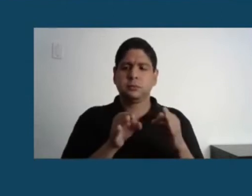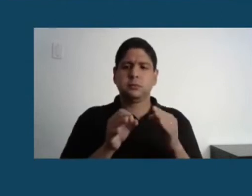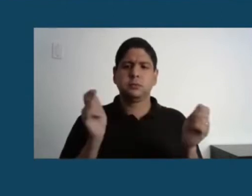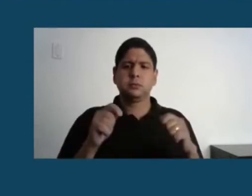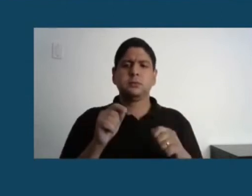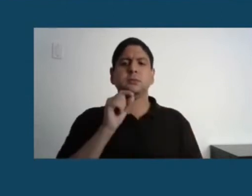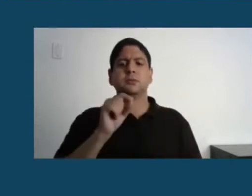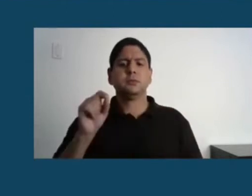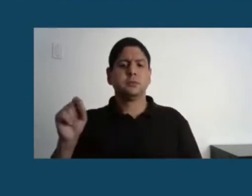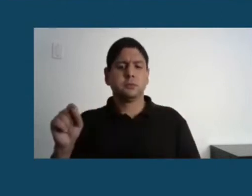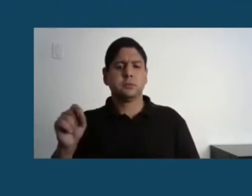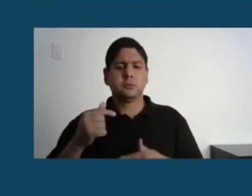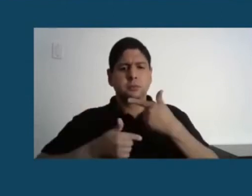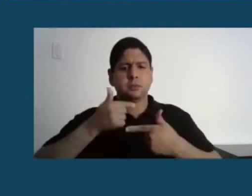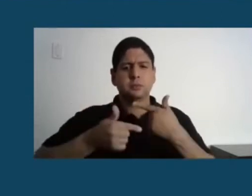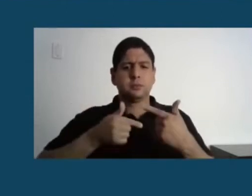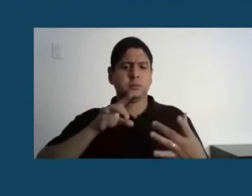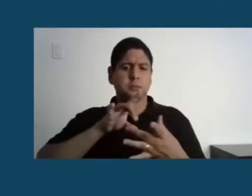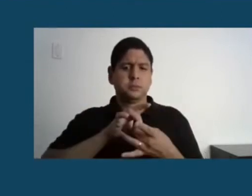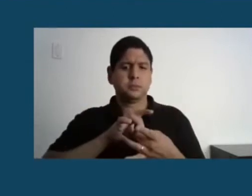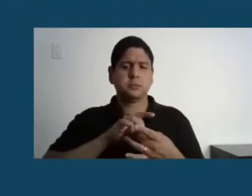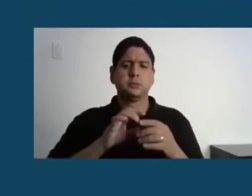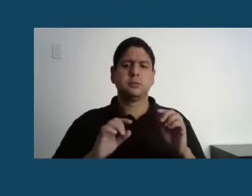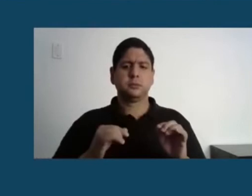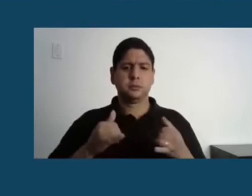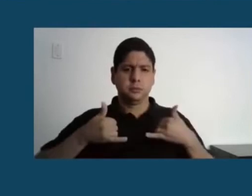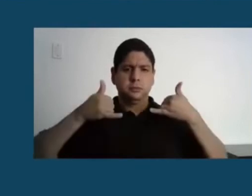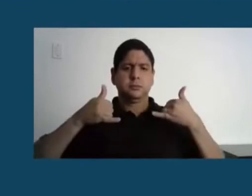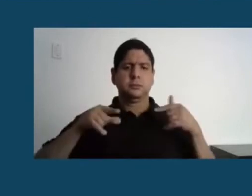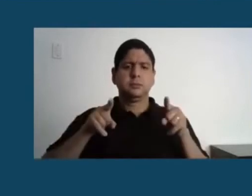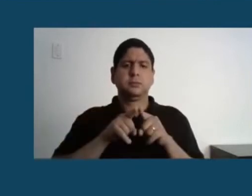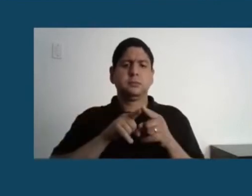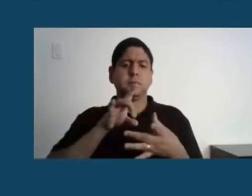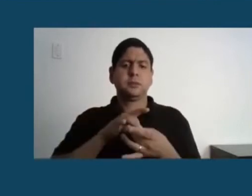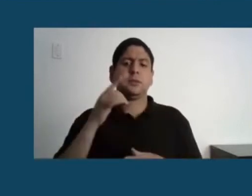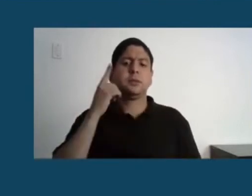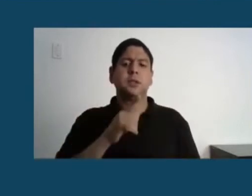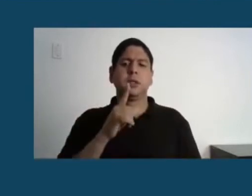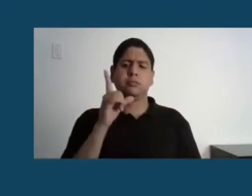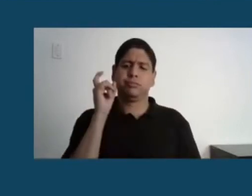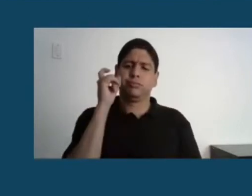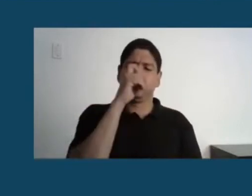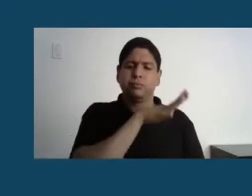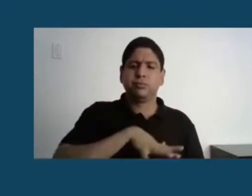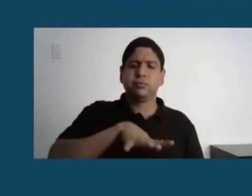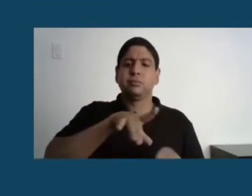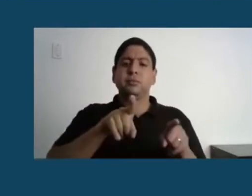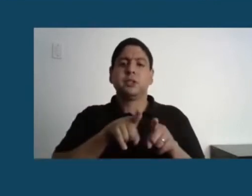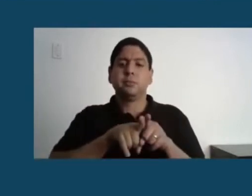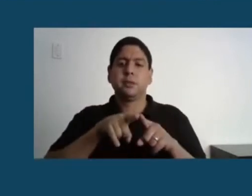trabalhando em cima de transição energética, passam a ter muitas dificuldades, equipamentos que podem ficar